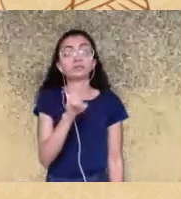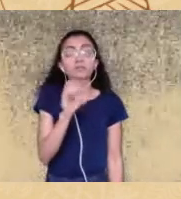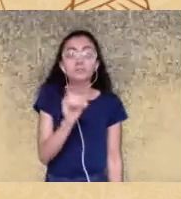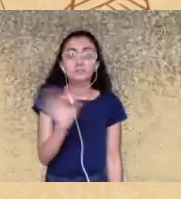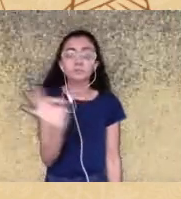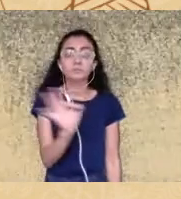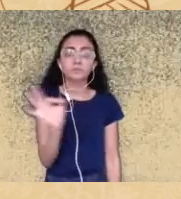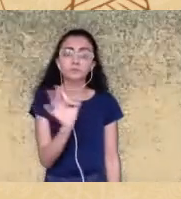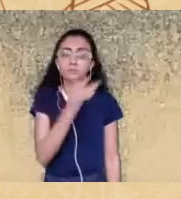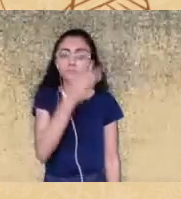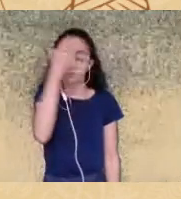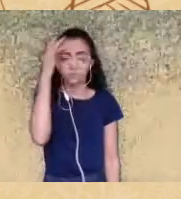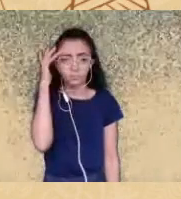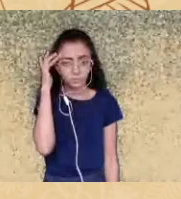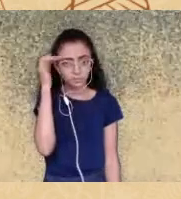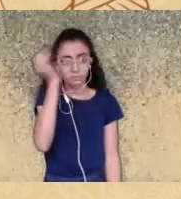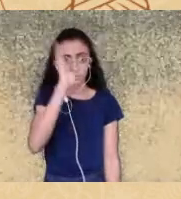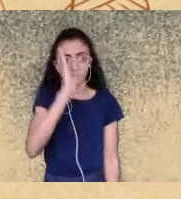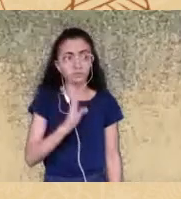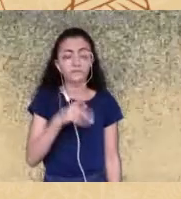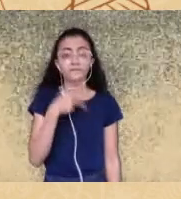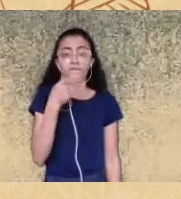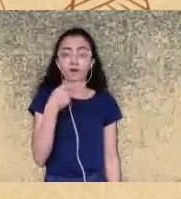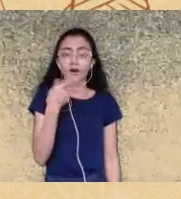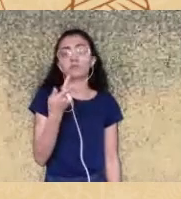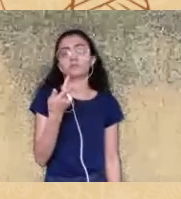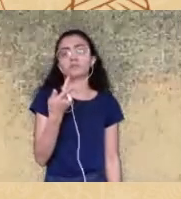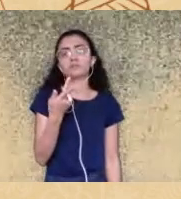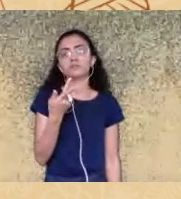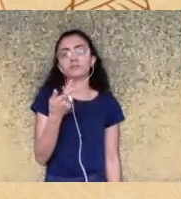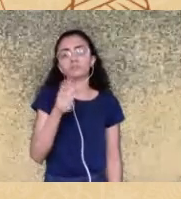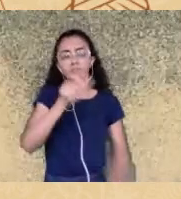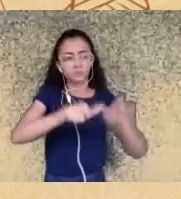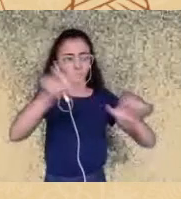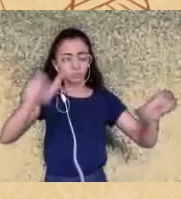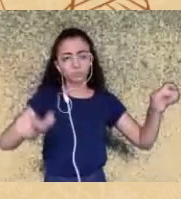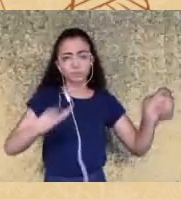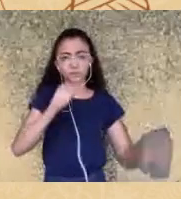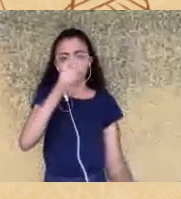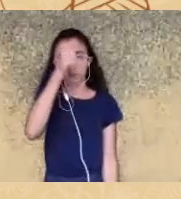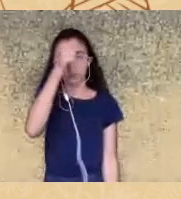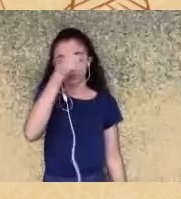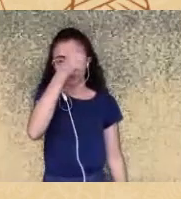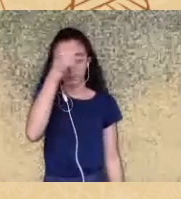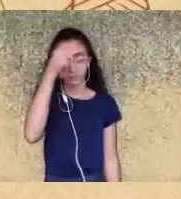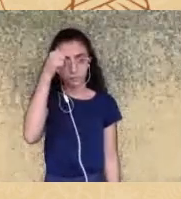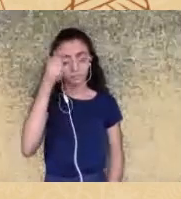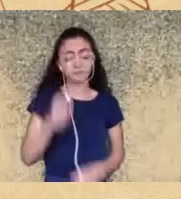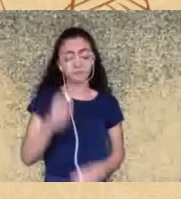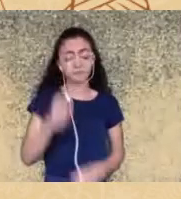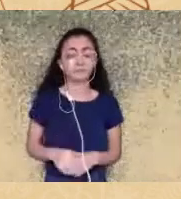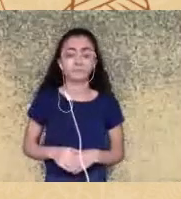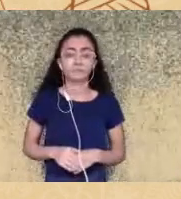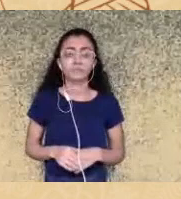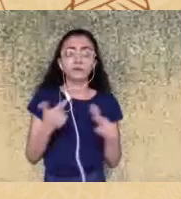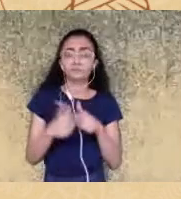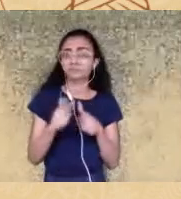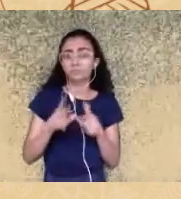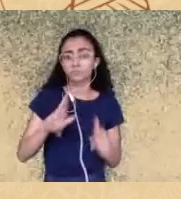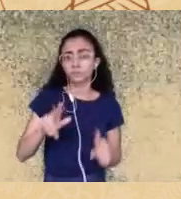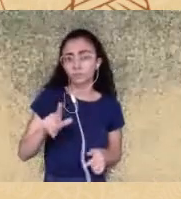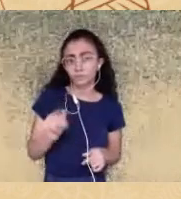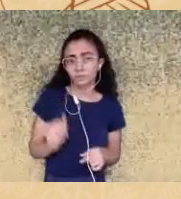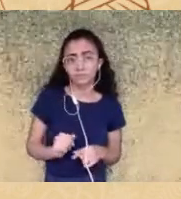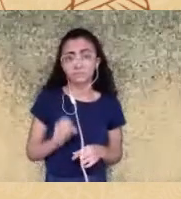brasileira se afirma cristã isso não seria um problema se esse avanço do cristianismo não significasse a perseguição de línguas